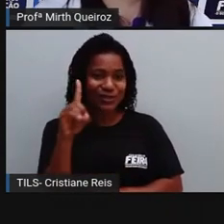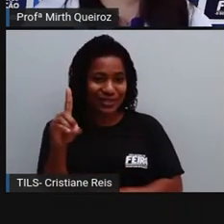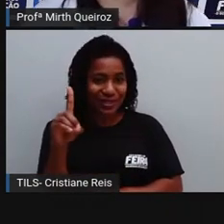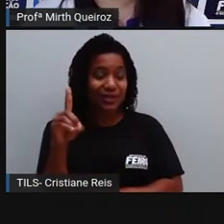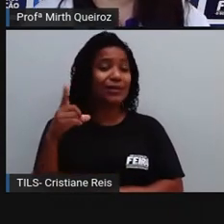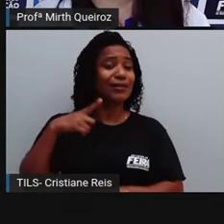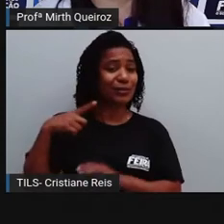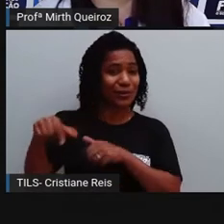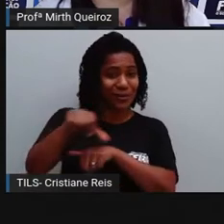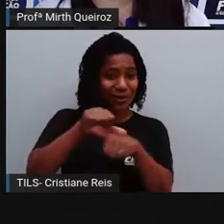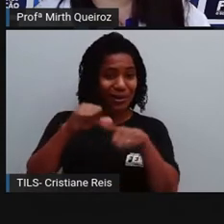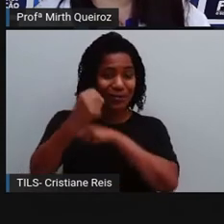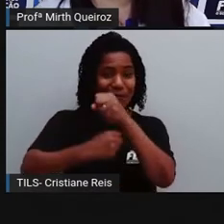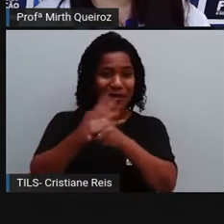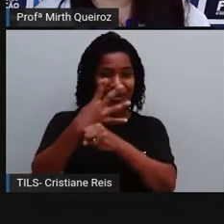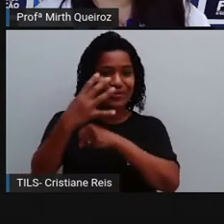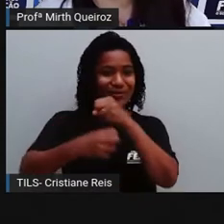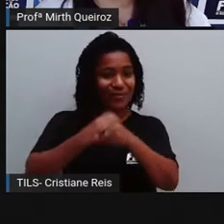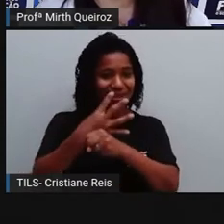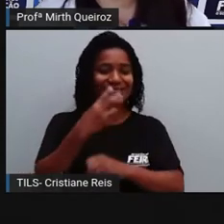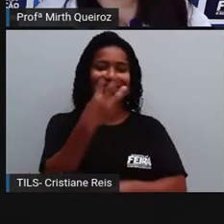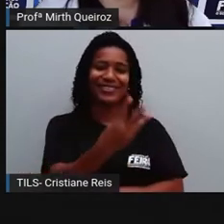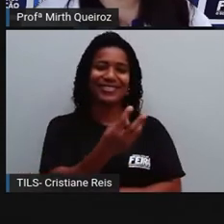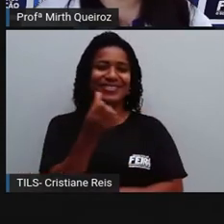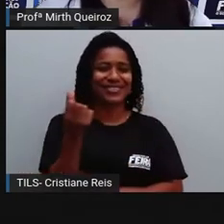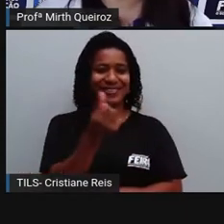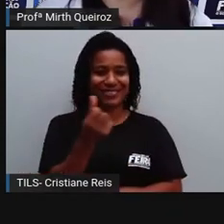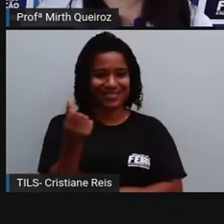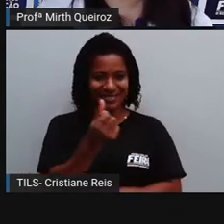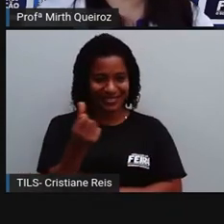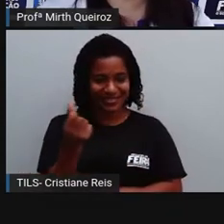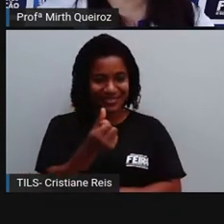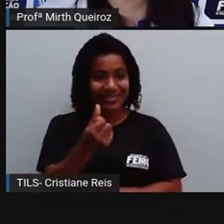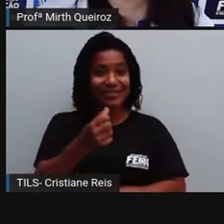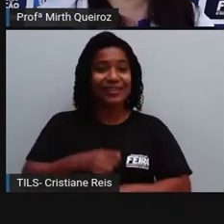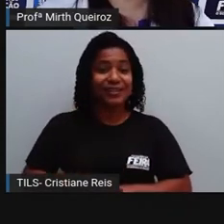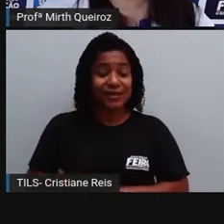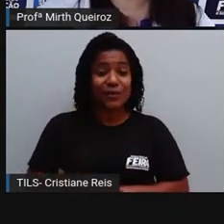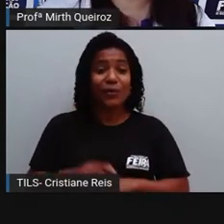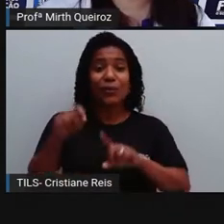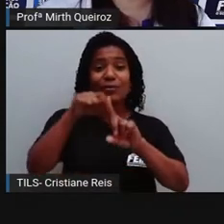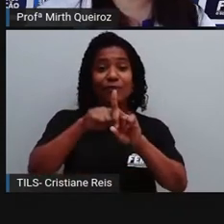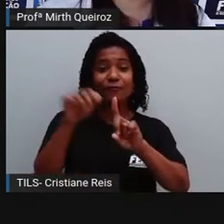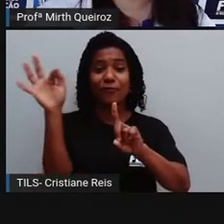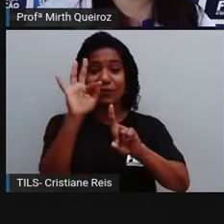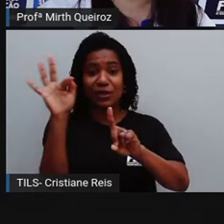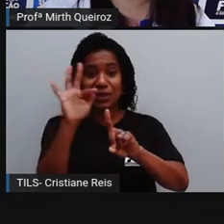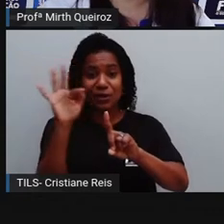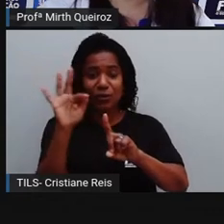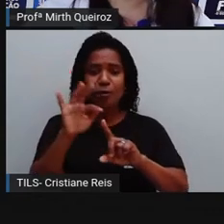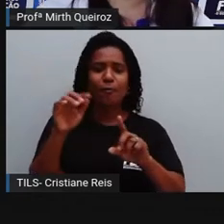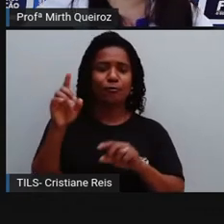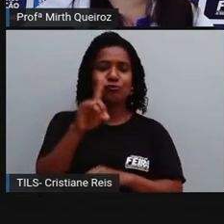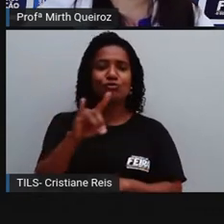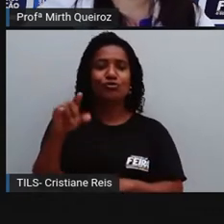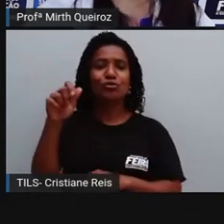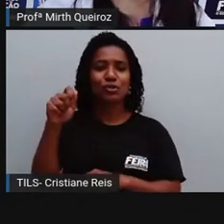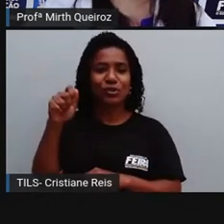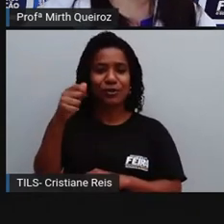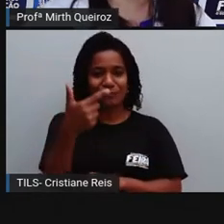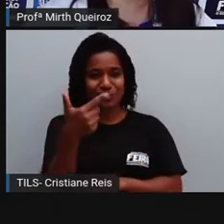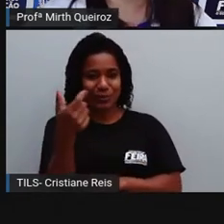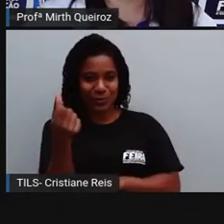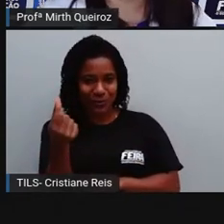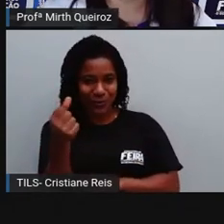366 dias no ano bissexto. O mês de fevereiro, ao invés de ter 28 dias, vai ter aí